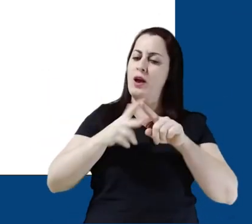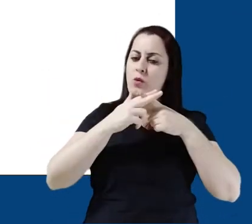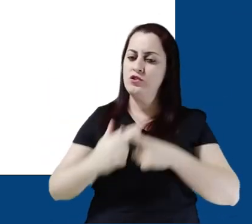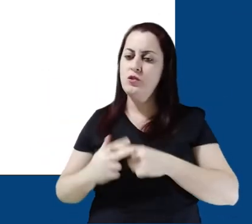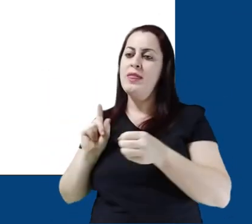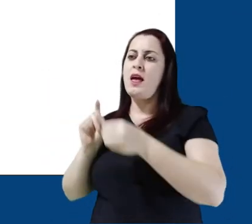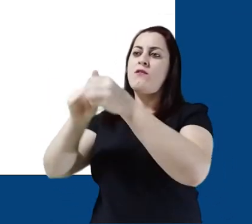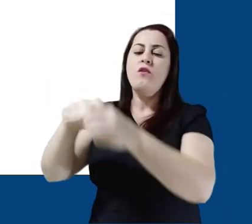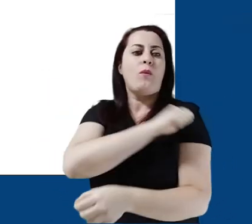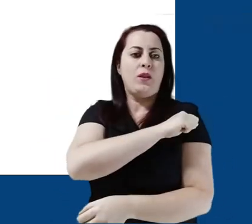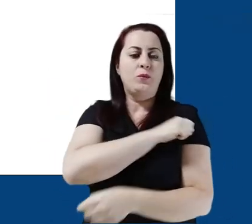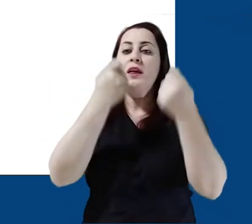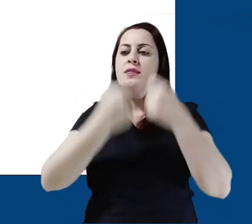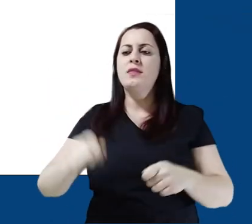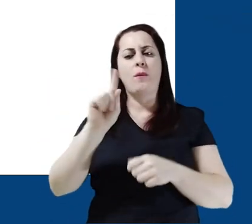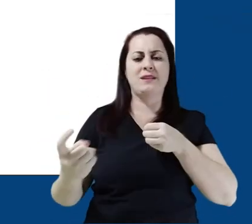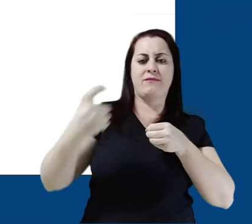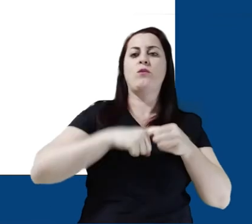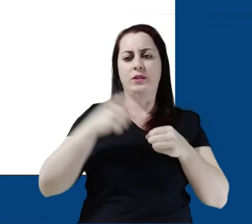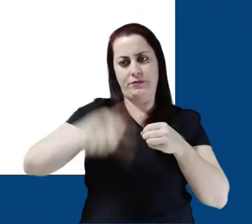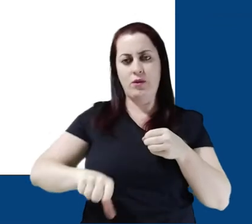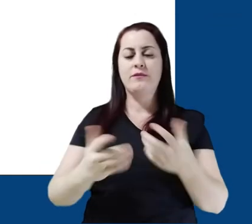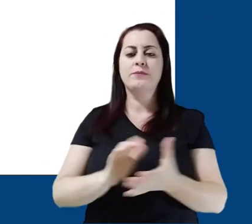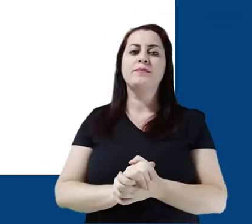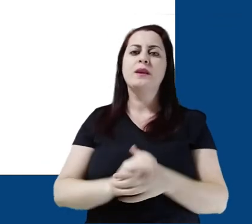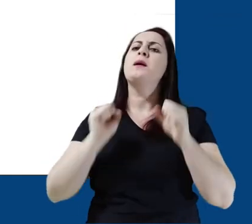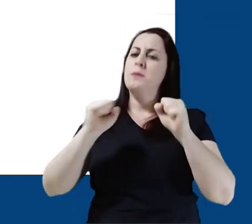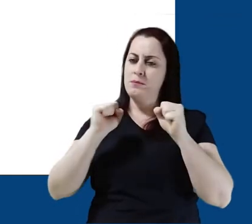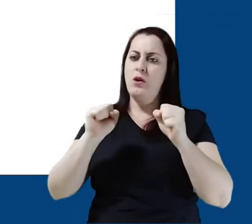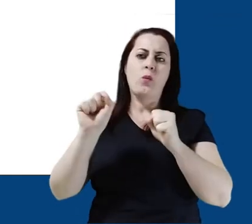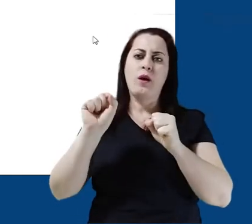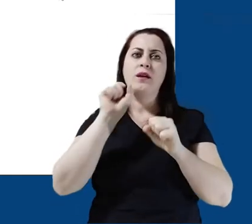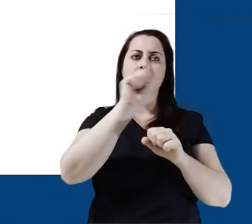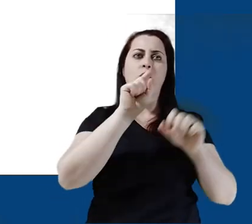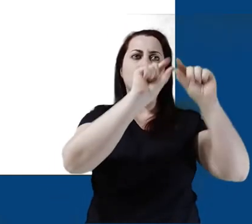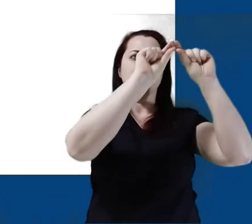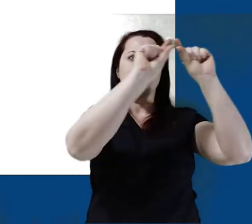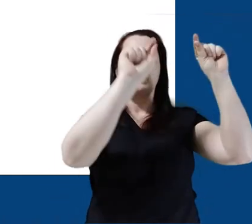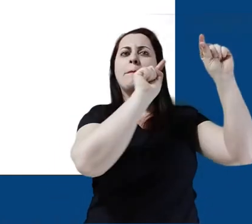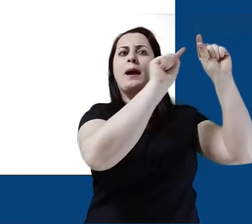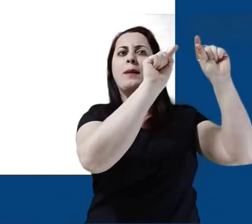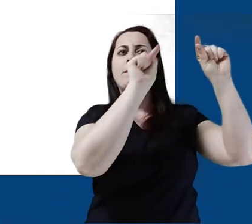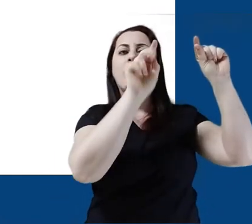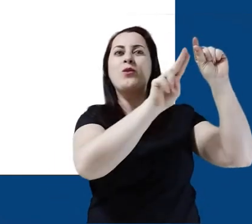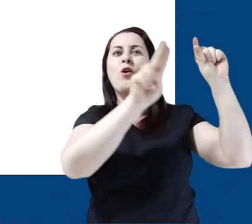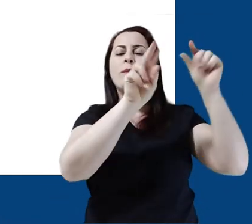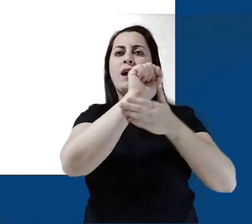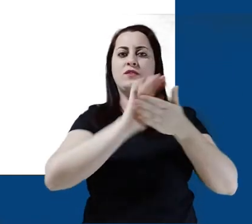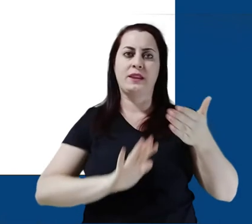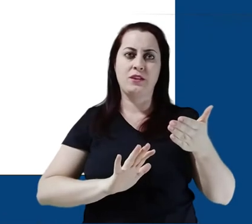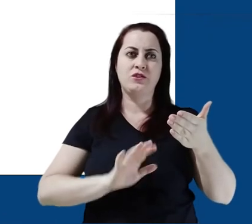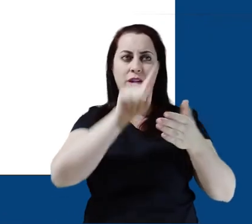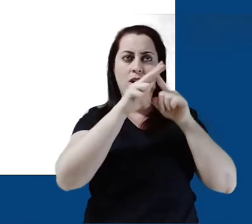corrigiu, já devolveu para os alunos e não precisará voltar mais nela. Você pode mover utilizando o ícone de três pontinhos ao lado do nome da